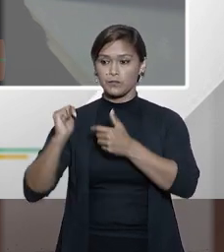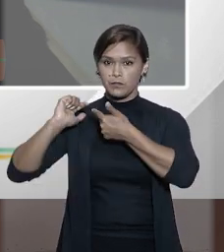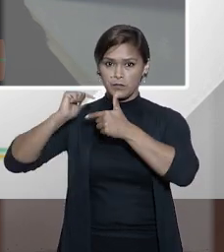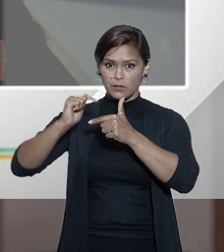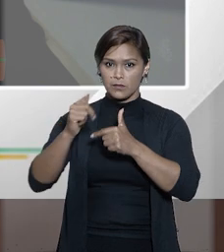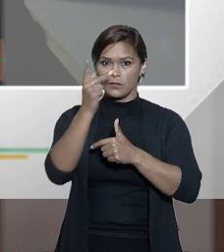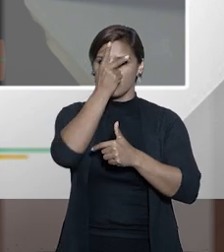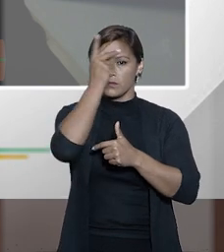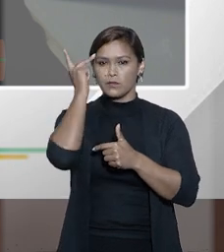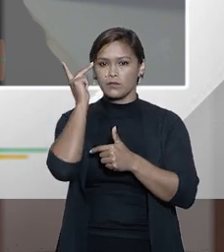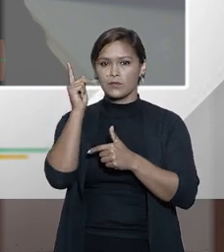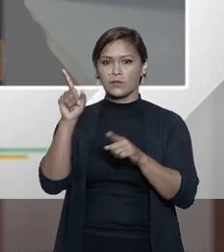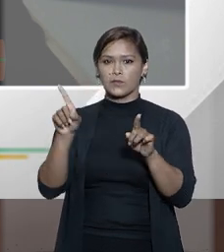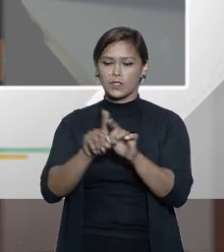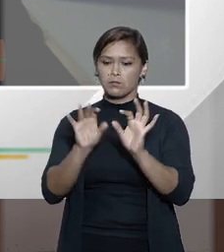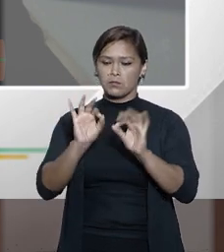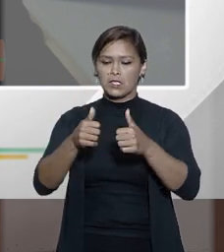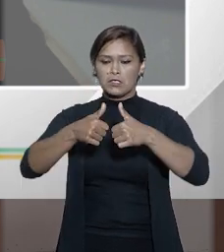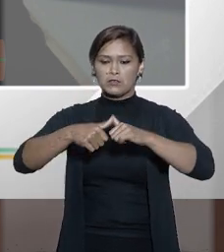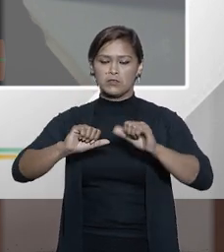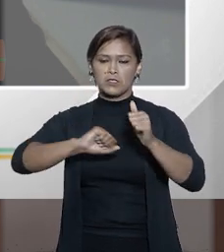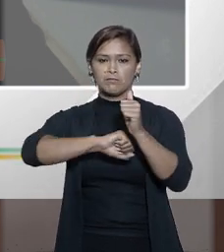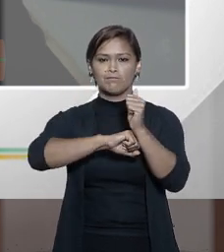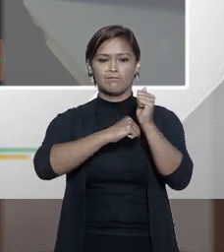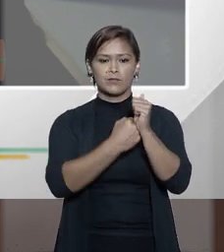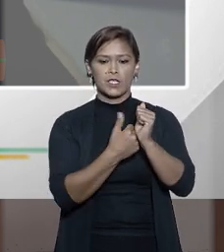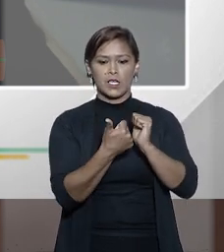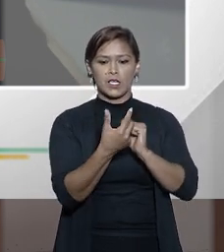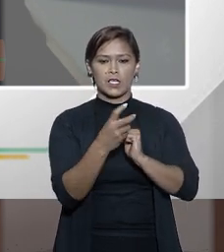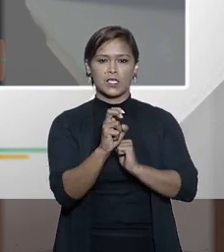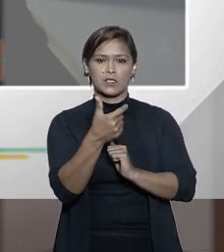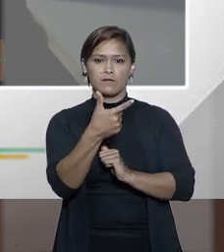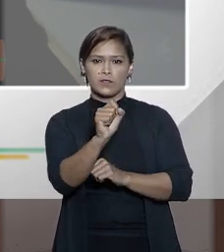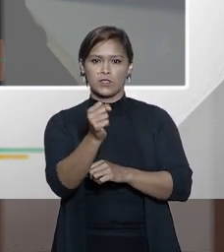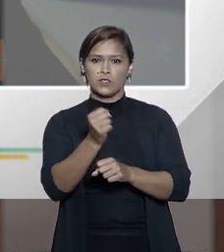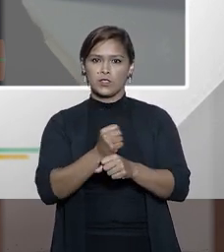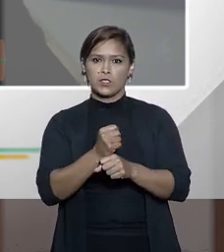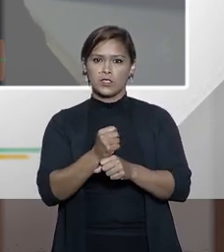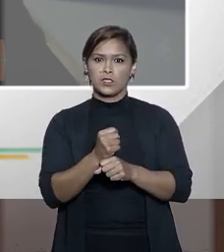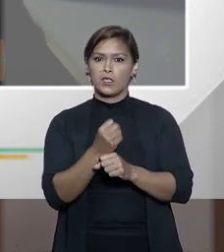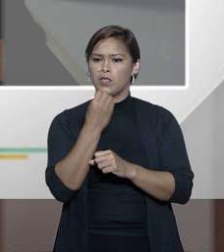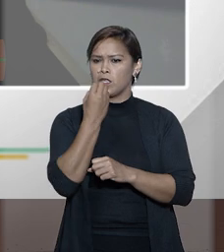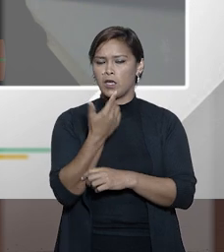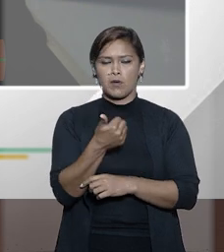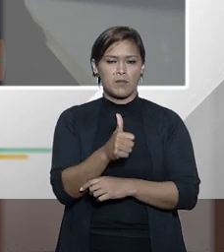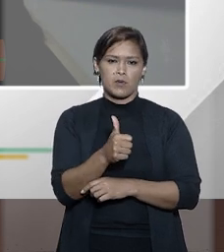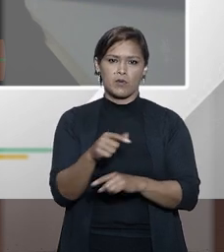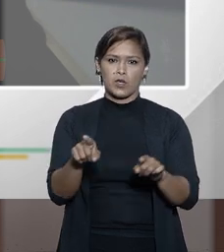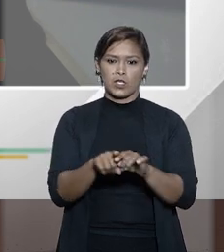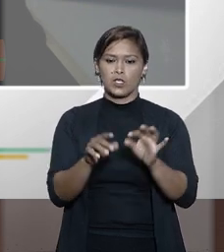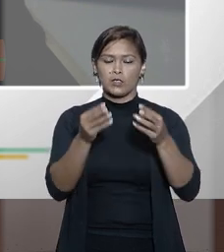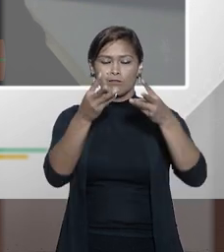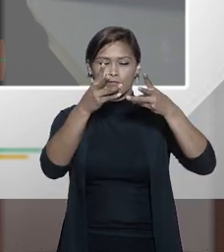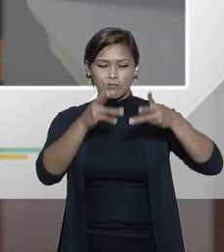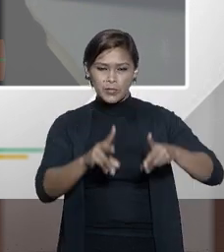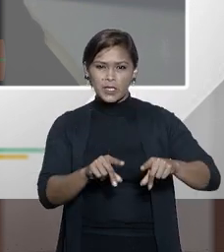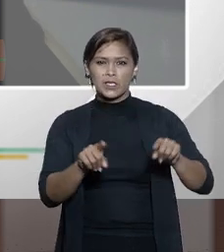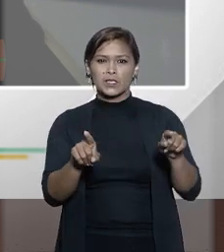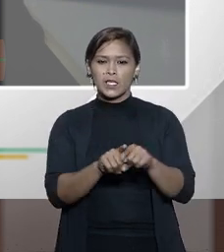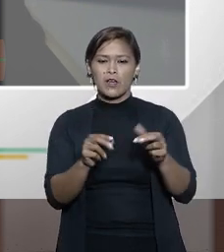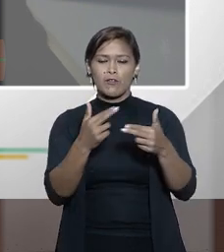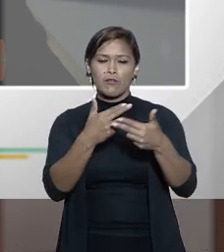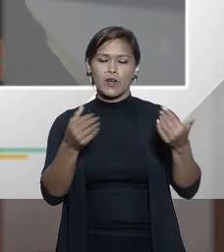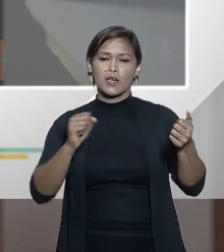patrimônio de alguém fique preso quinze e vinte anos não é razoável então nós perdemos muitos